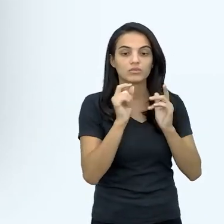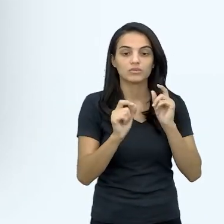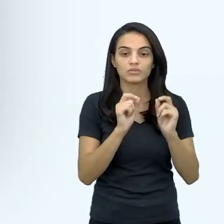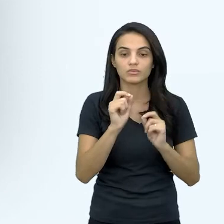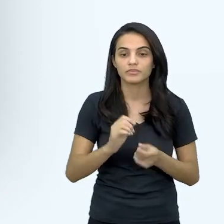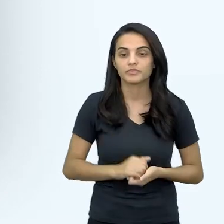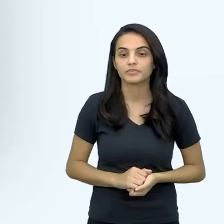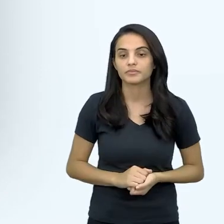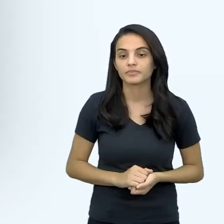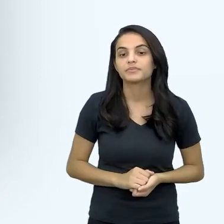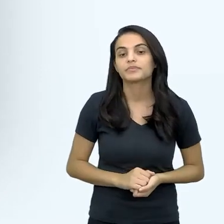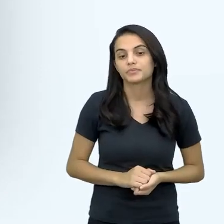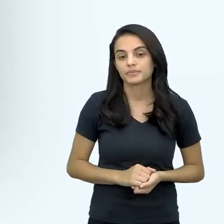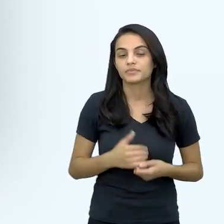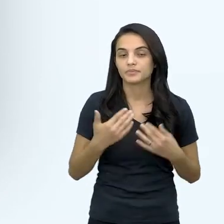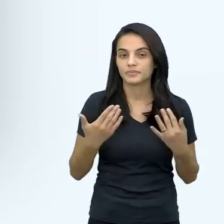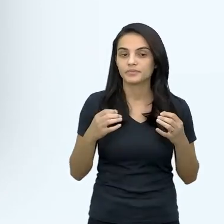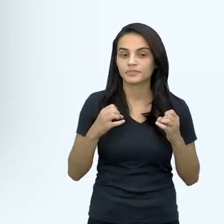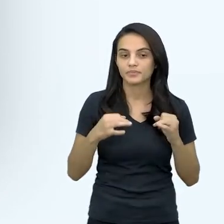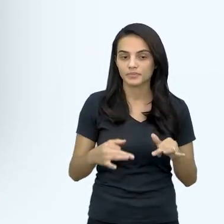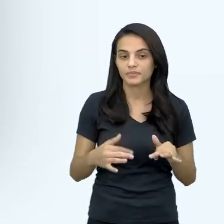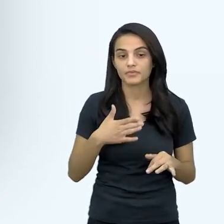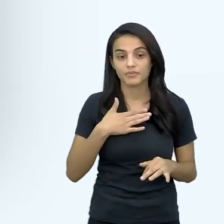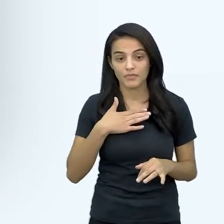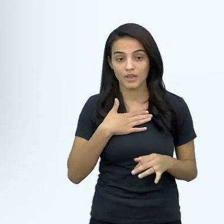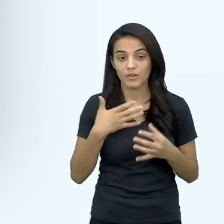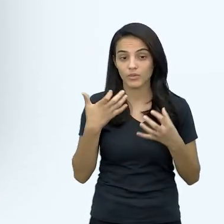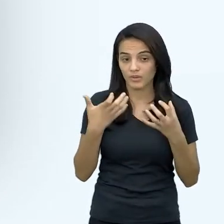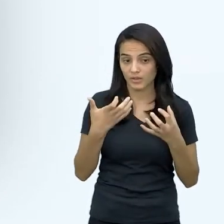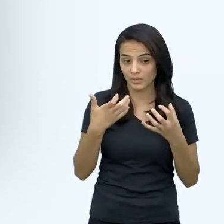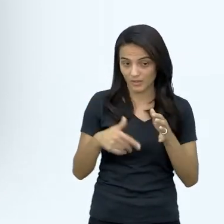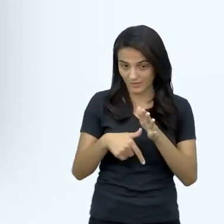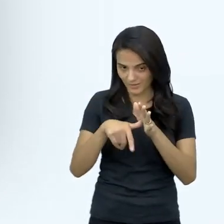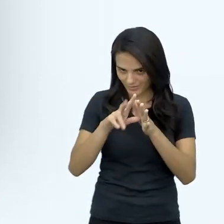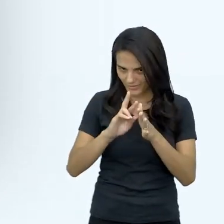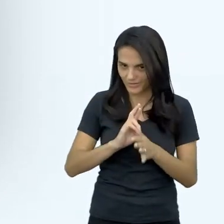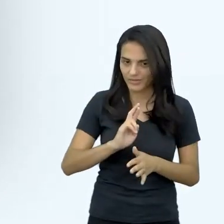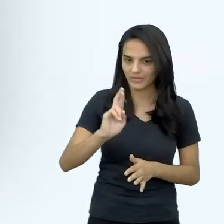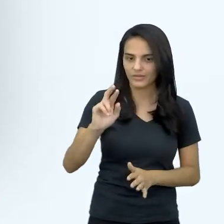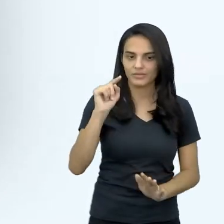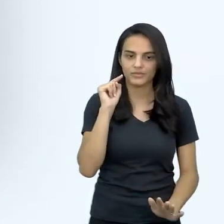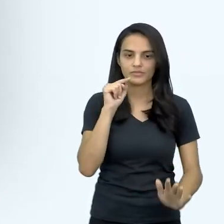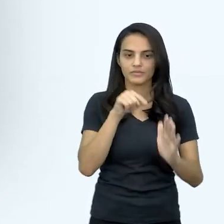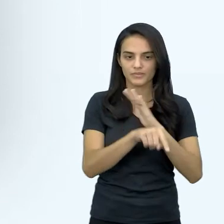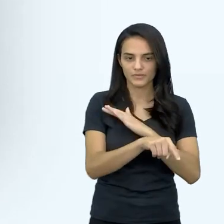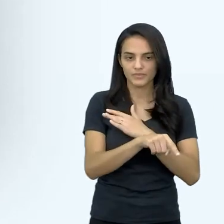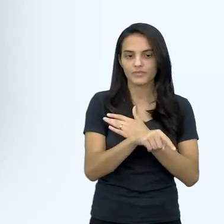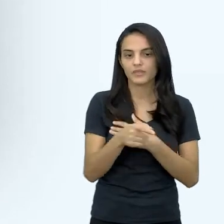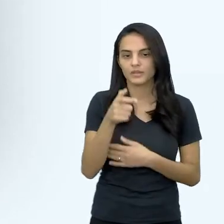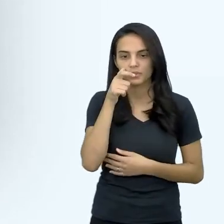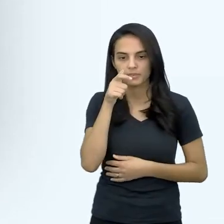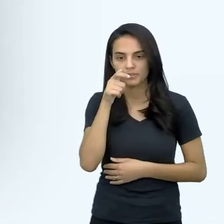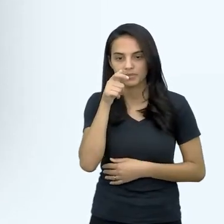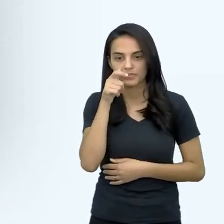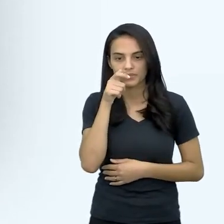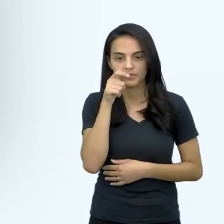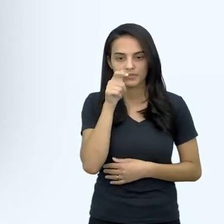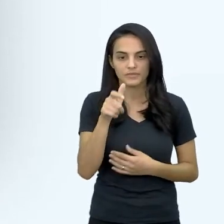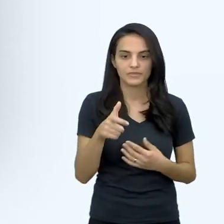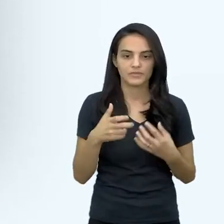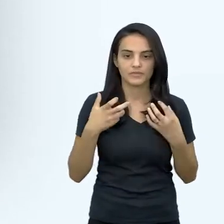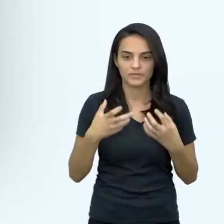Né, justamente isso, né, eu queria, antes de responder essa pergunta, né, de que foi muito interessante, né,